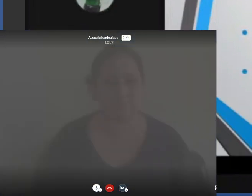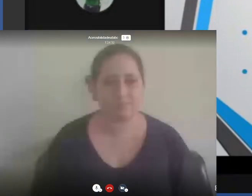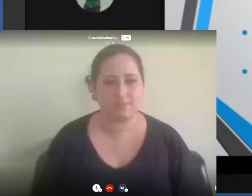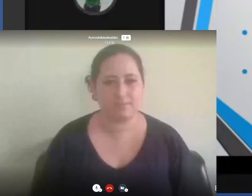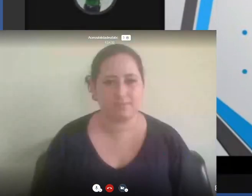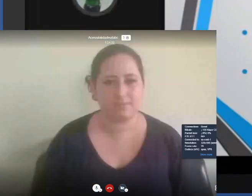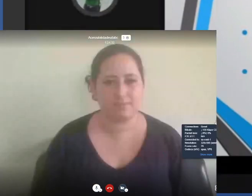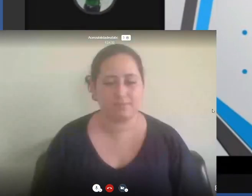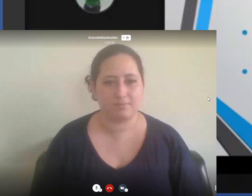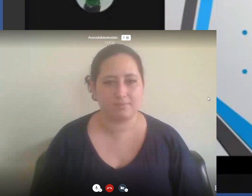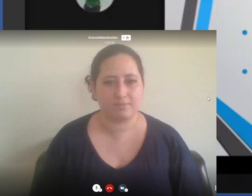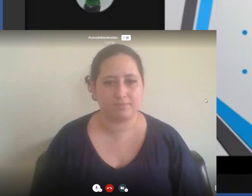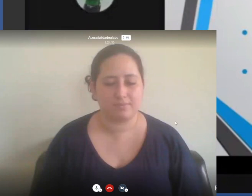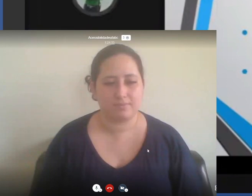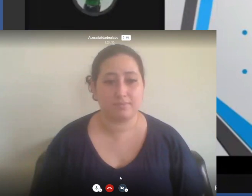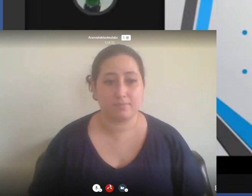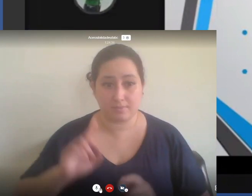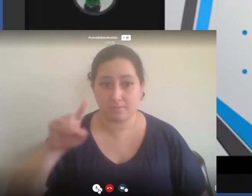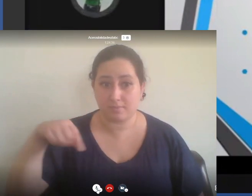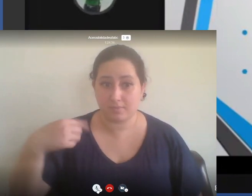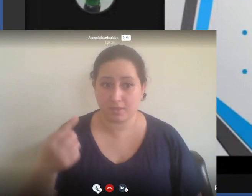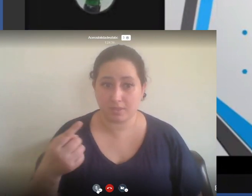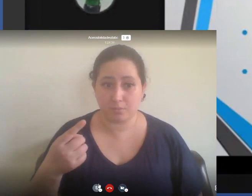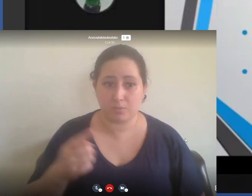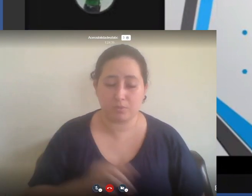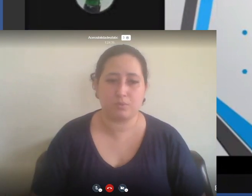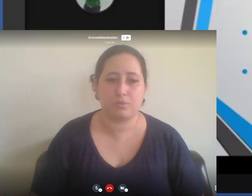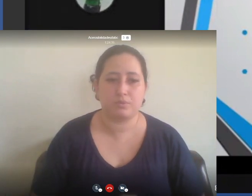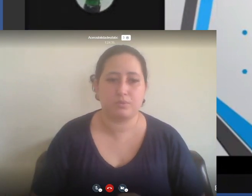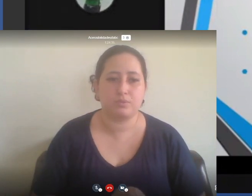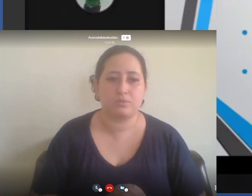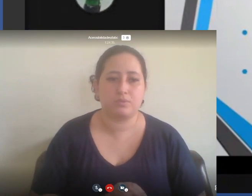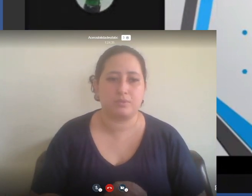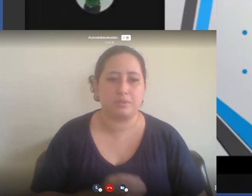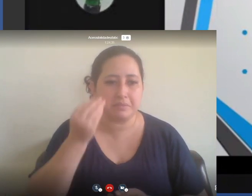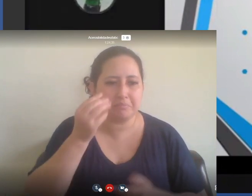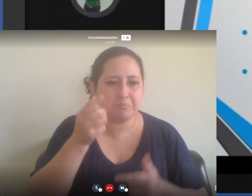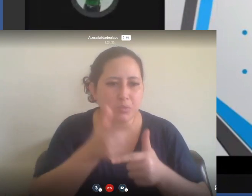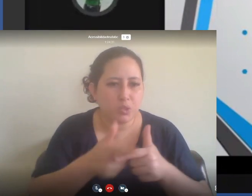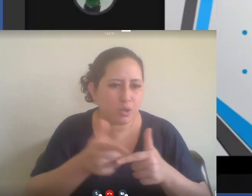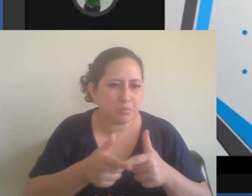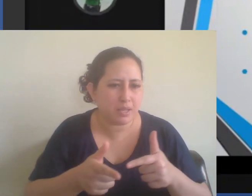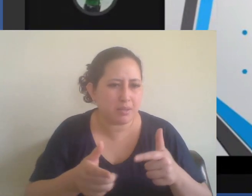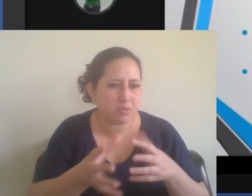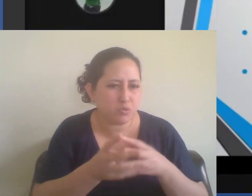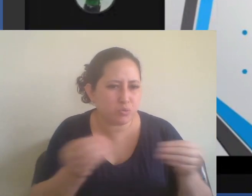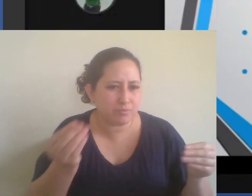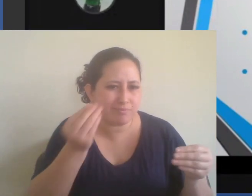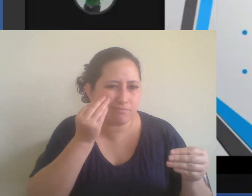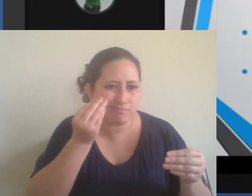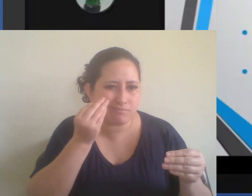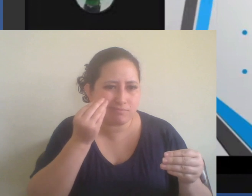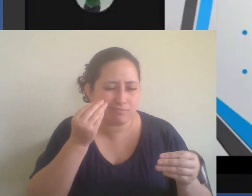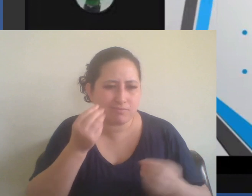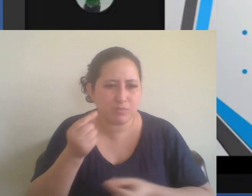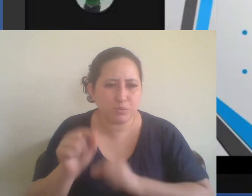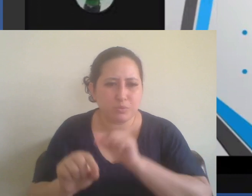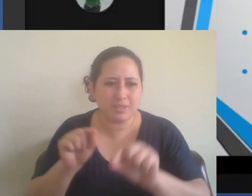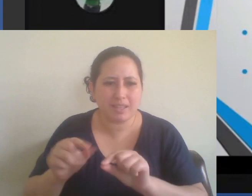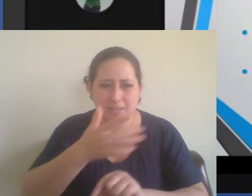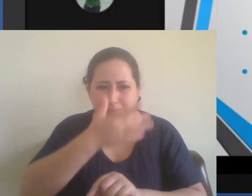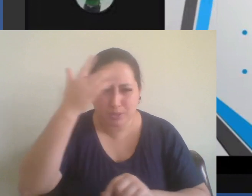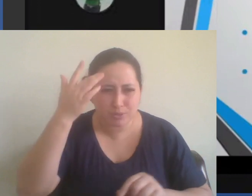e depois a busca de uma solução o que fazer com milhares de prisioneiros